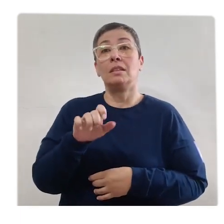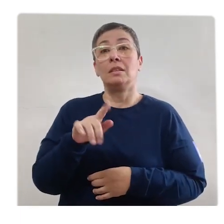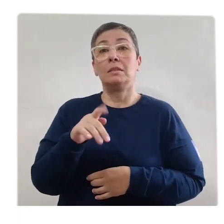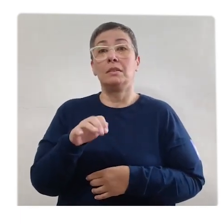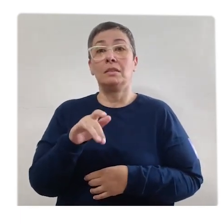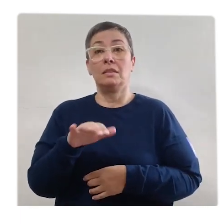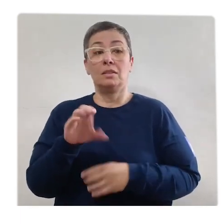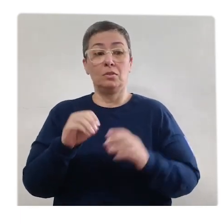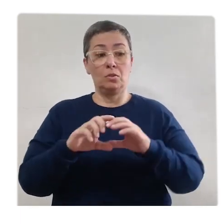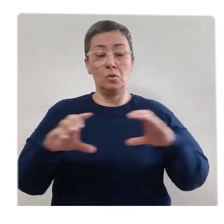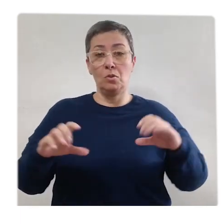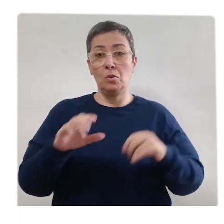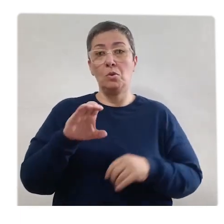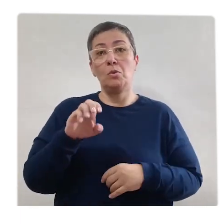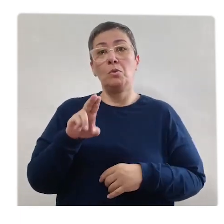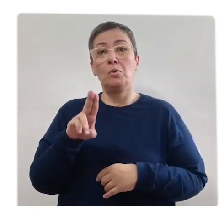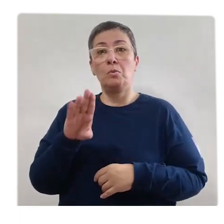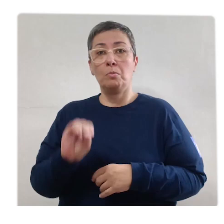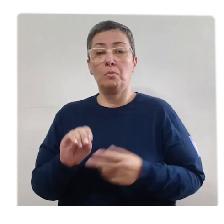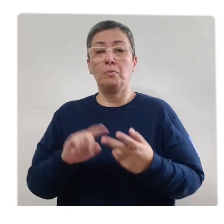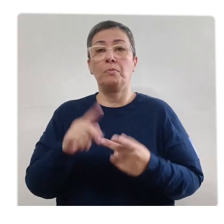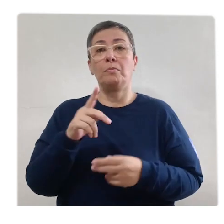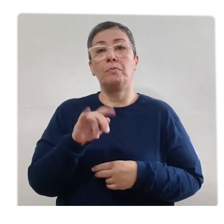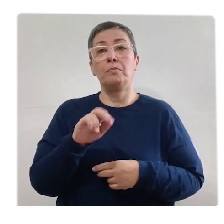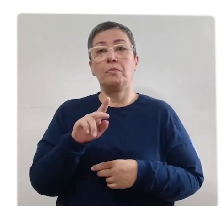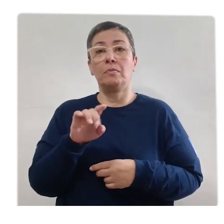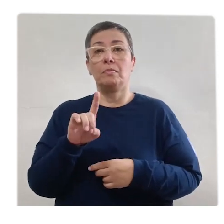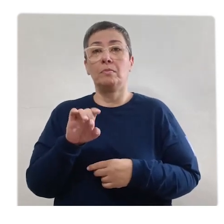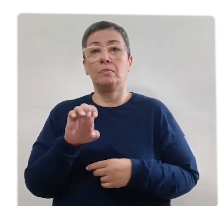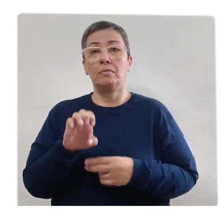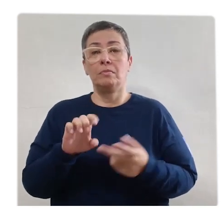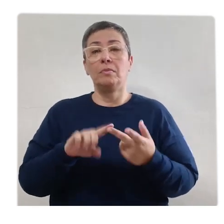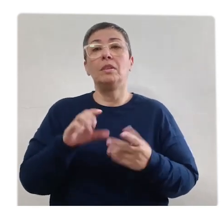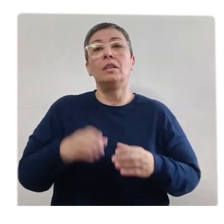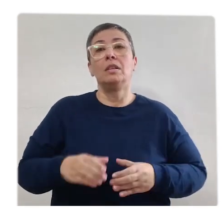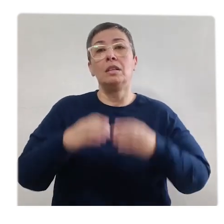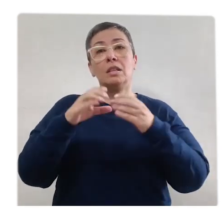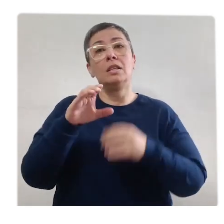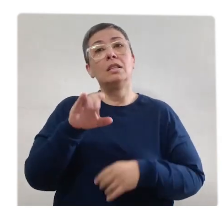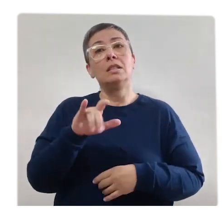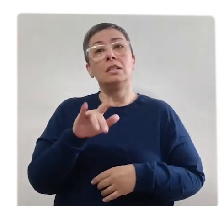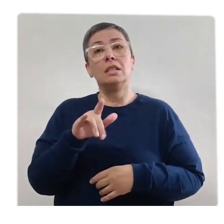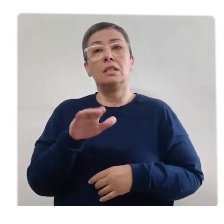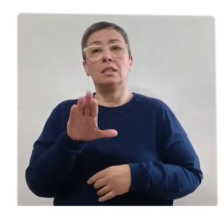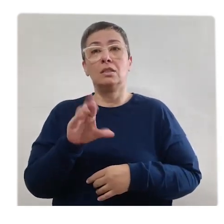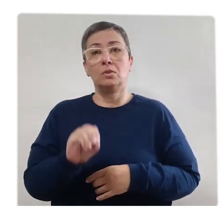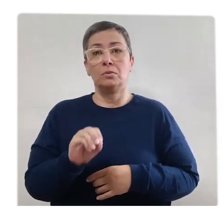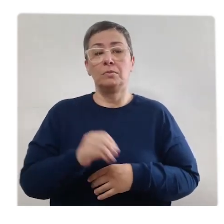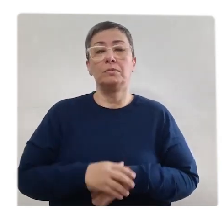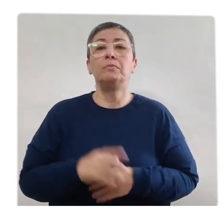Paralelepípedo Cubo Pirâmide Cilindro